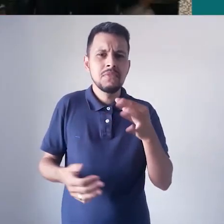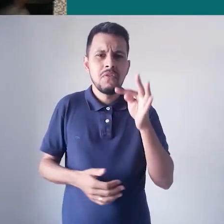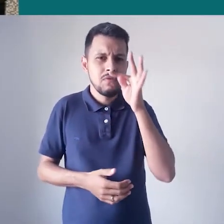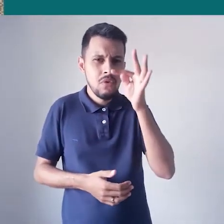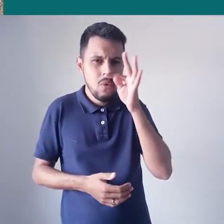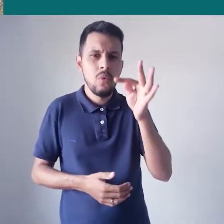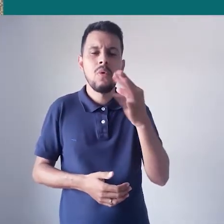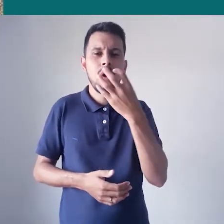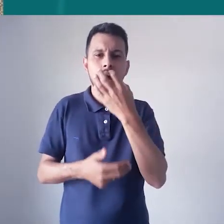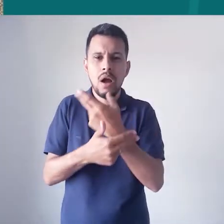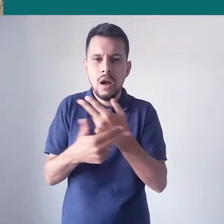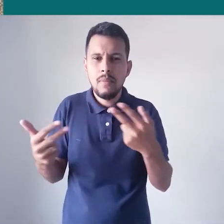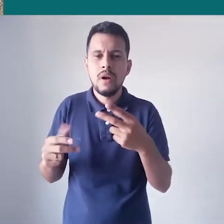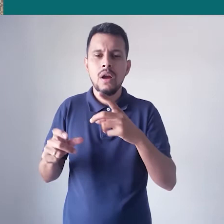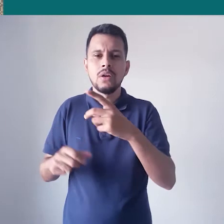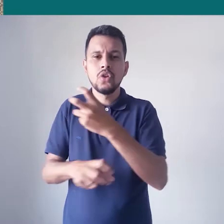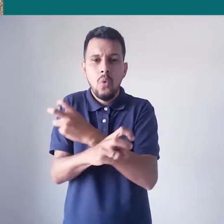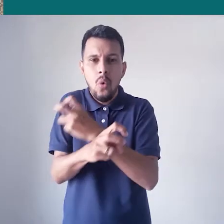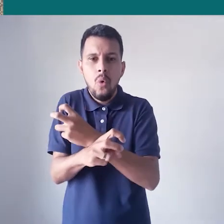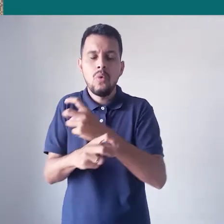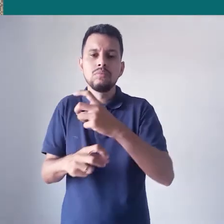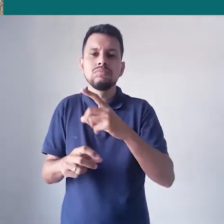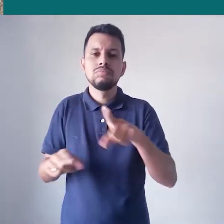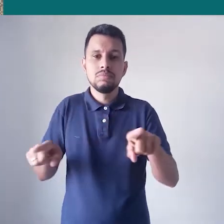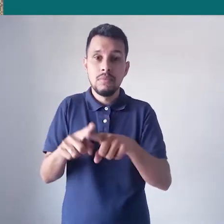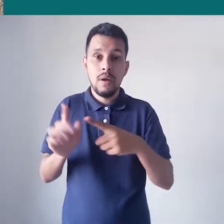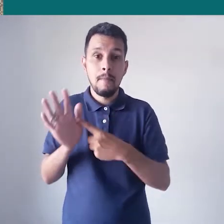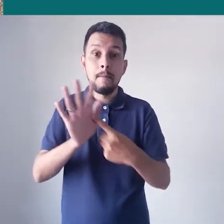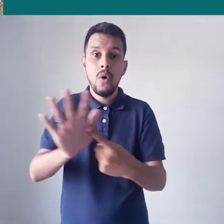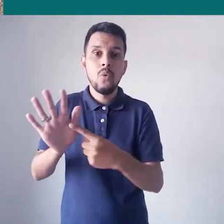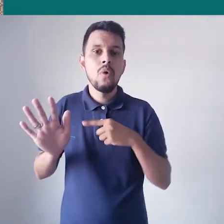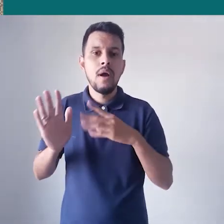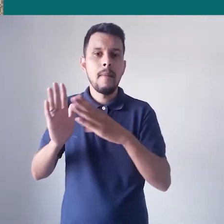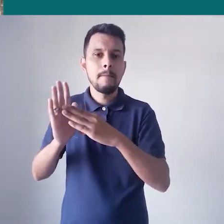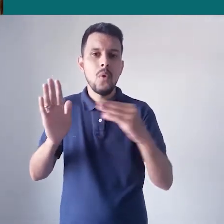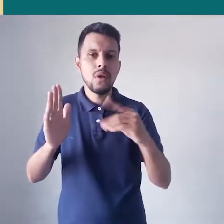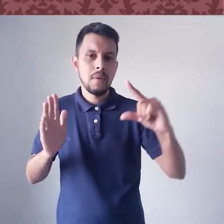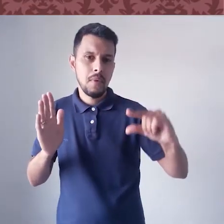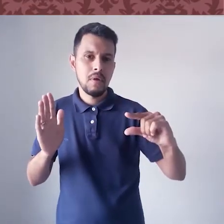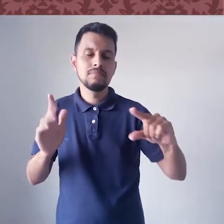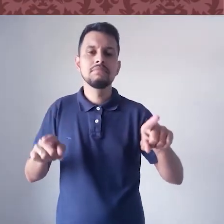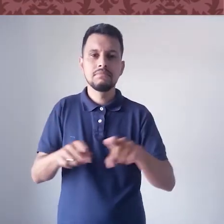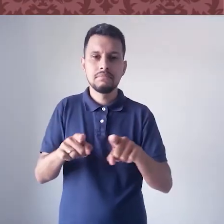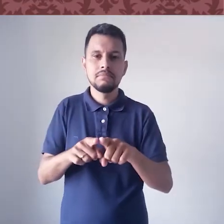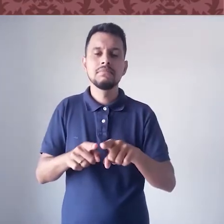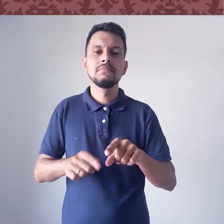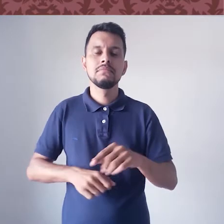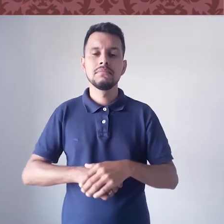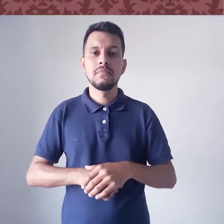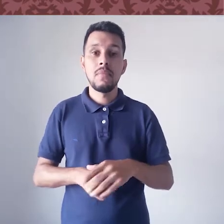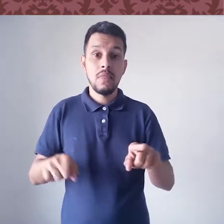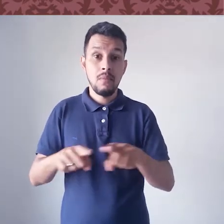organismos, plantas, animais, fósseis, apresenta modelos, maquetes,